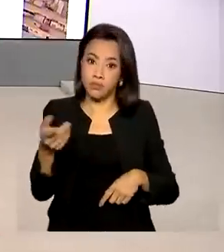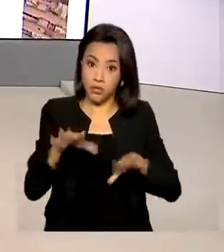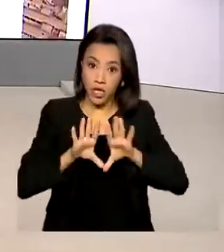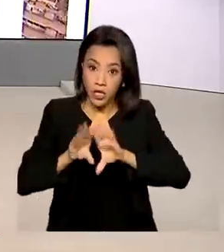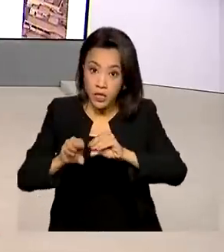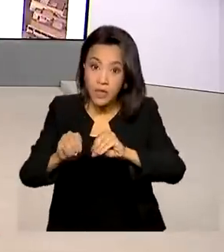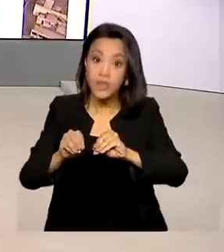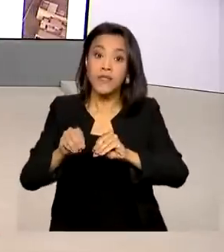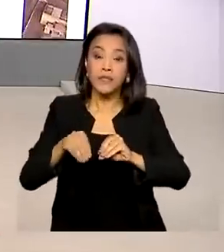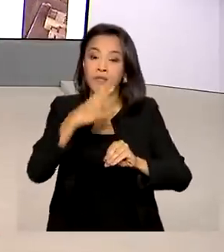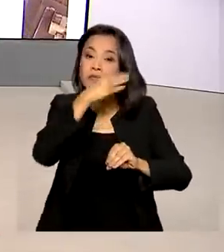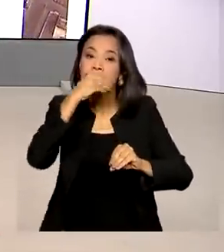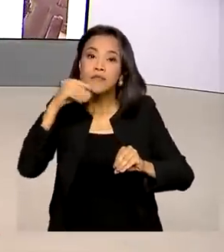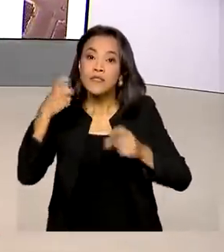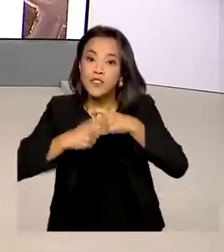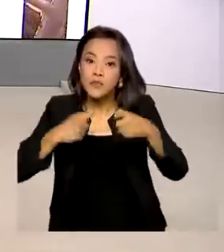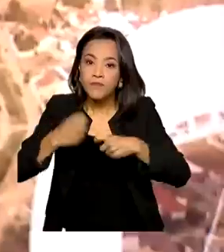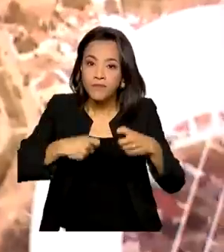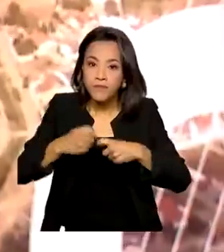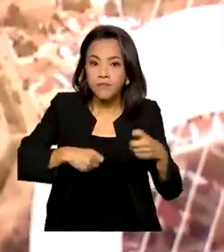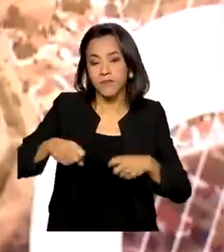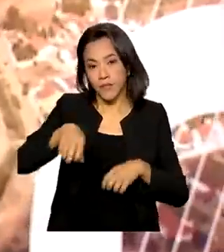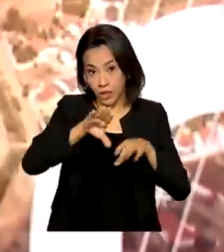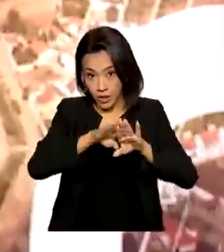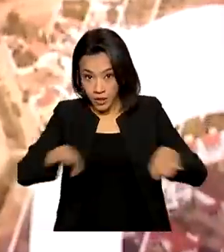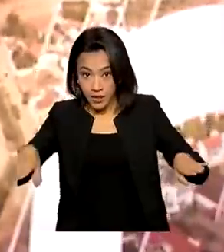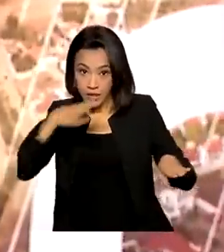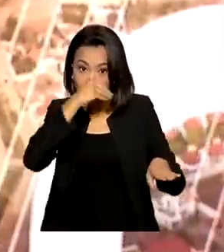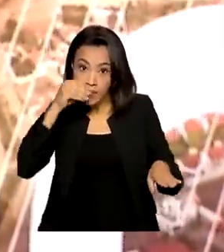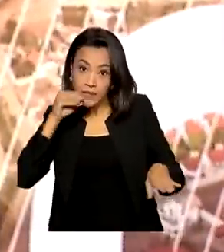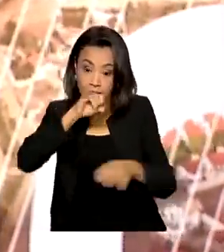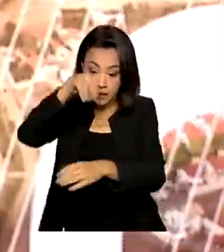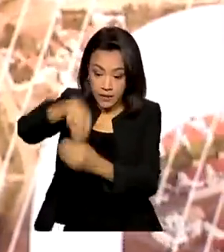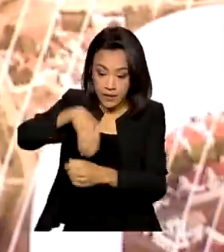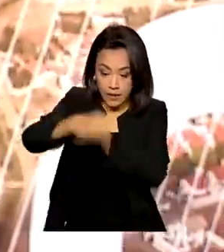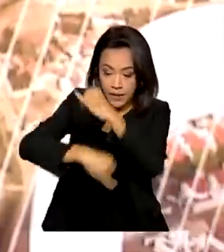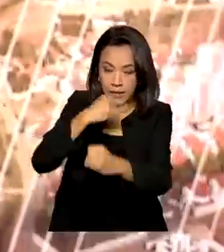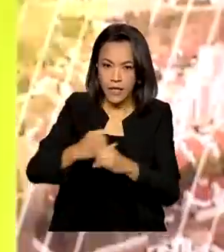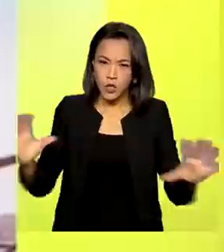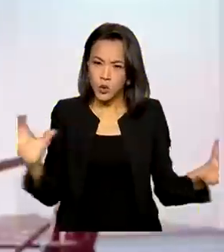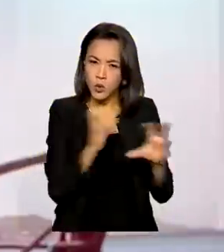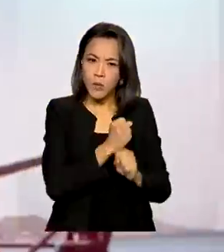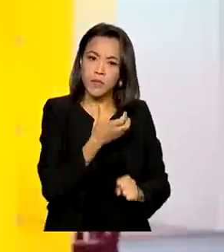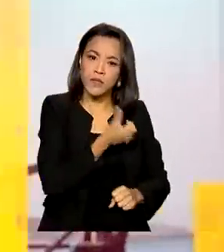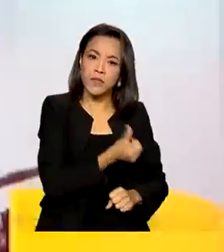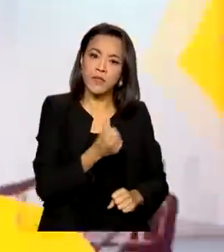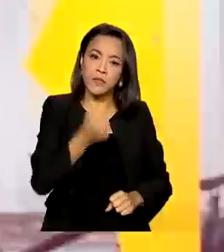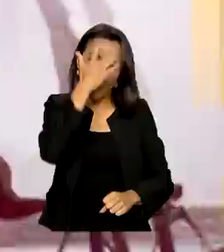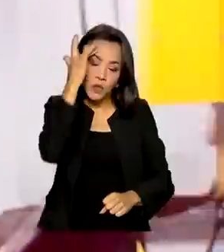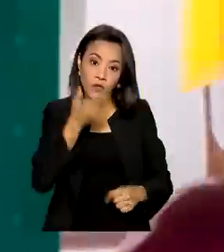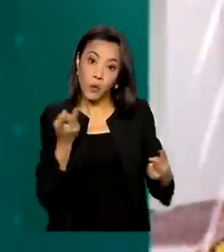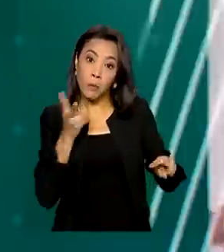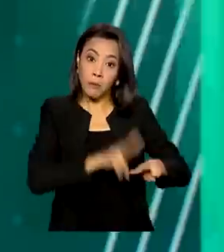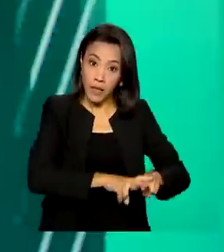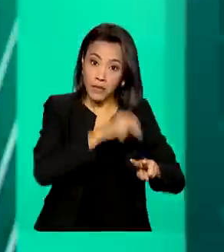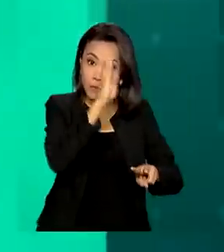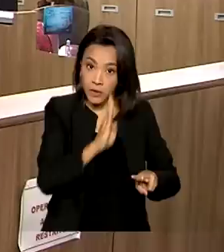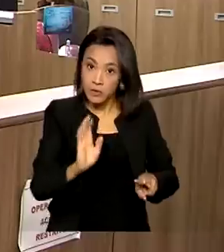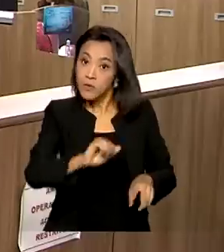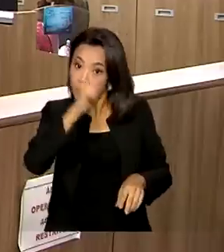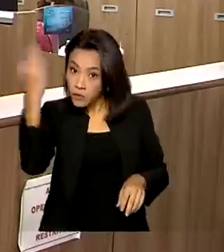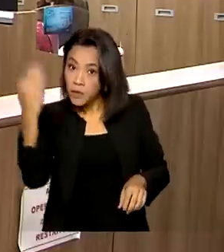e adolescentes na internet. No total, 66 pessoas foram presas no Brasil e no exterior.